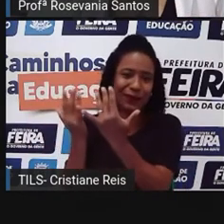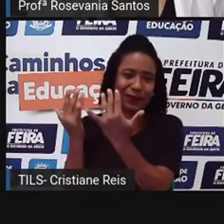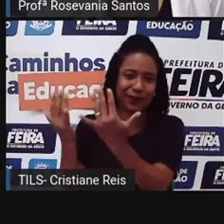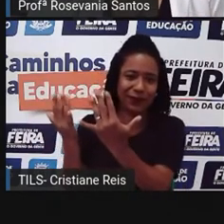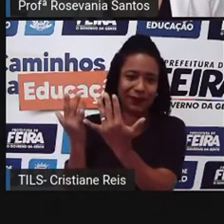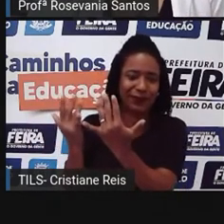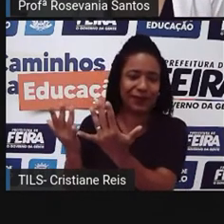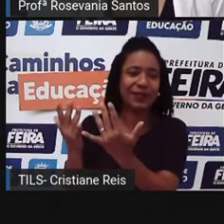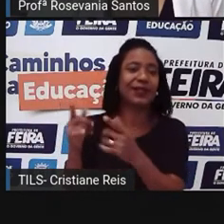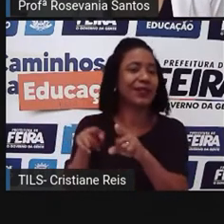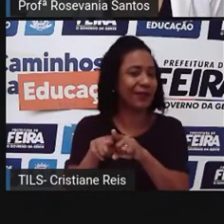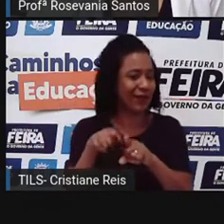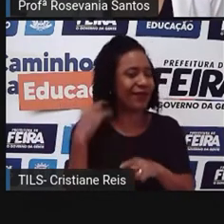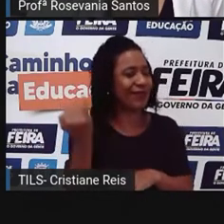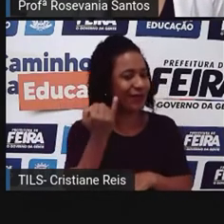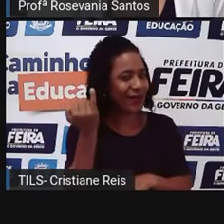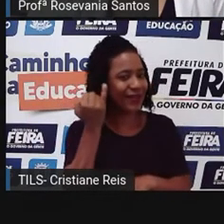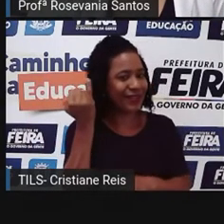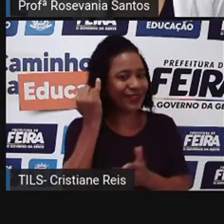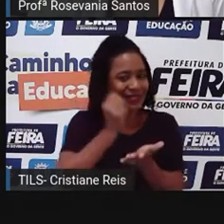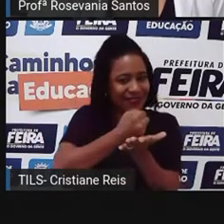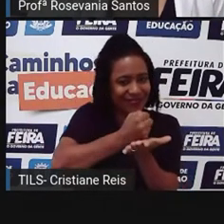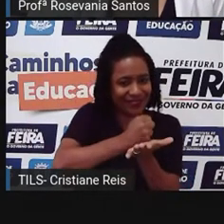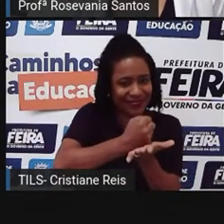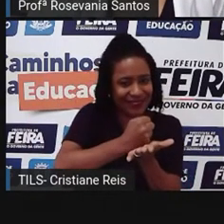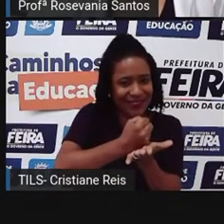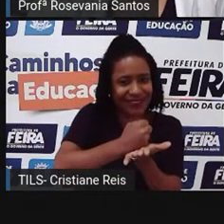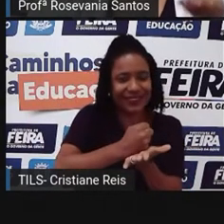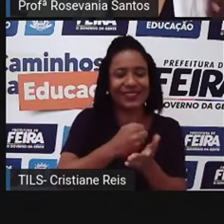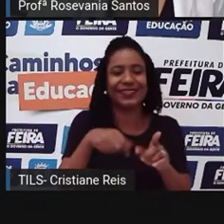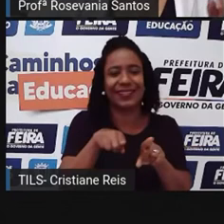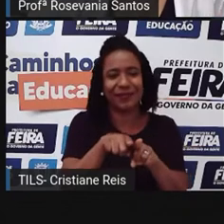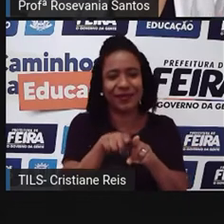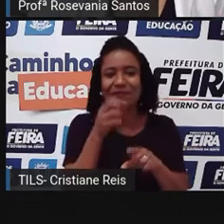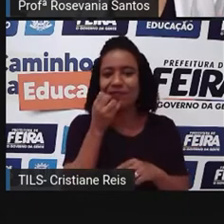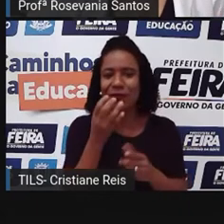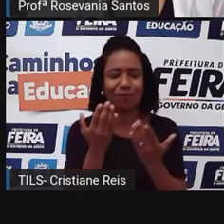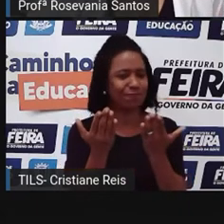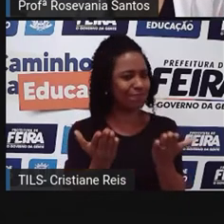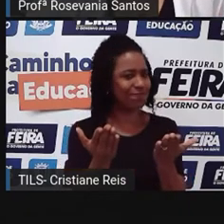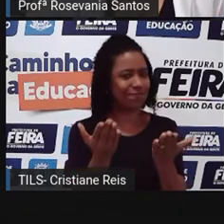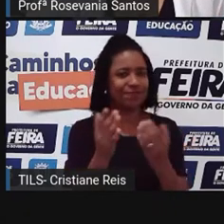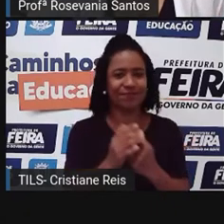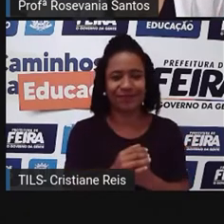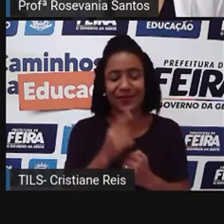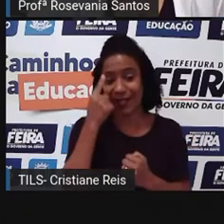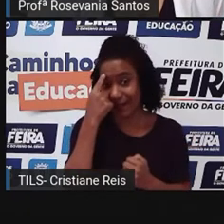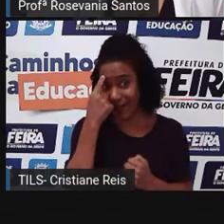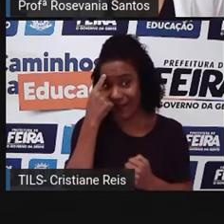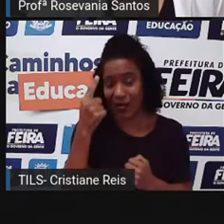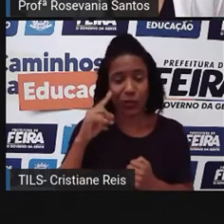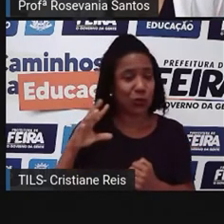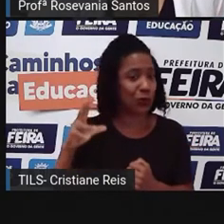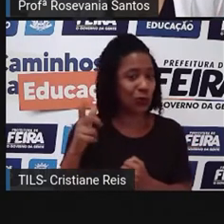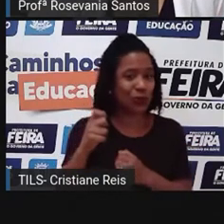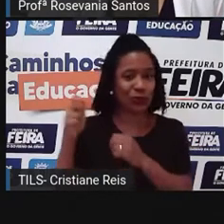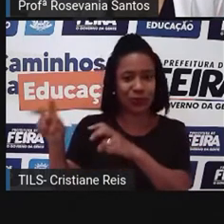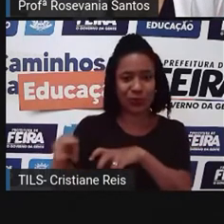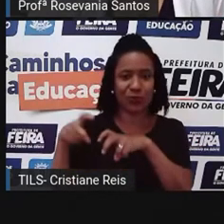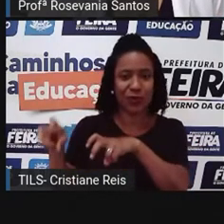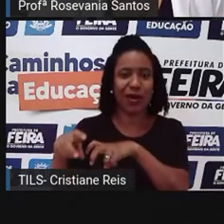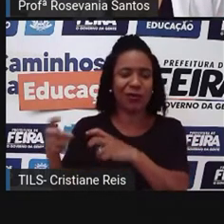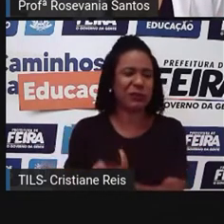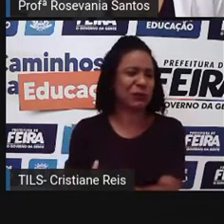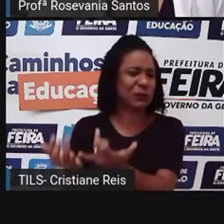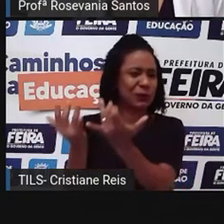maiores, né? Então, a Pró já botou essa imagem aí já para chamar a atenção. Que é tudo, tudo mesmo. Então, a gente tem essa interdependência, né? Se o